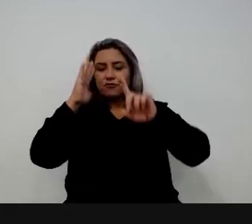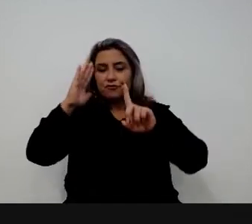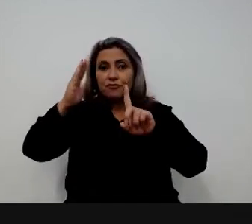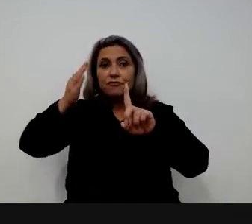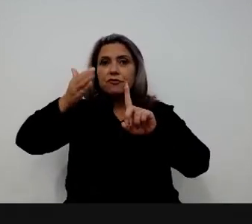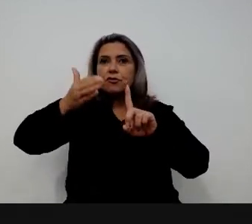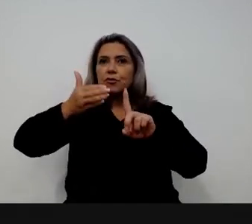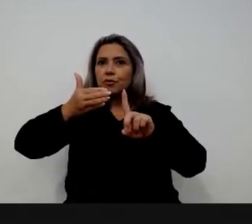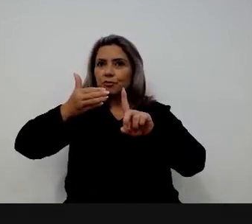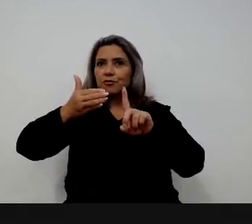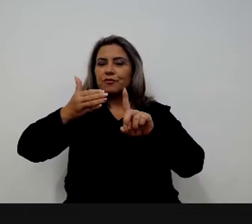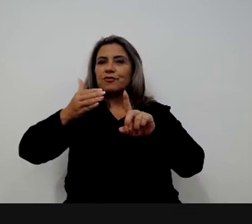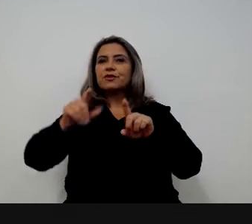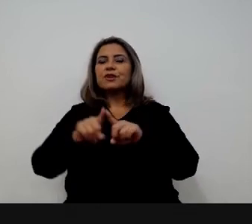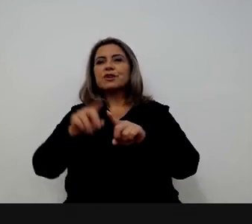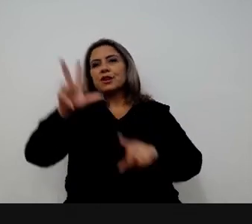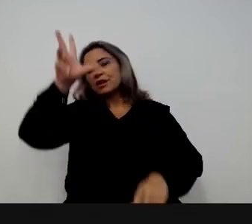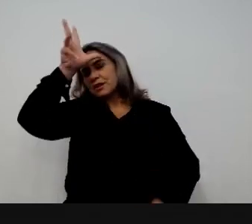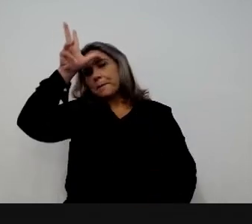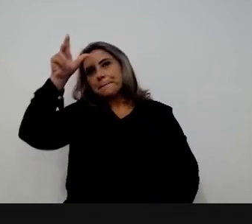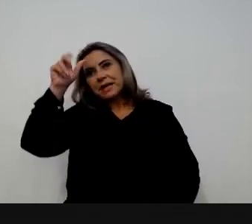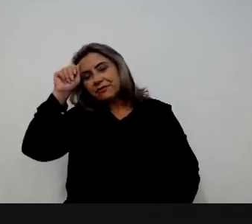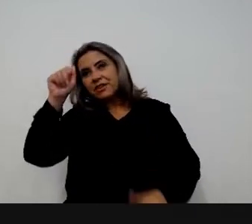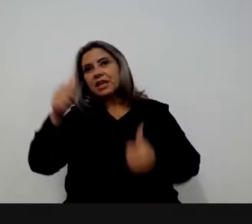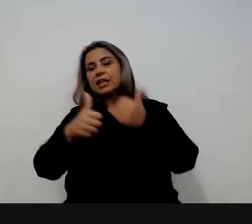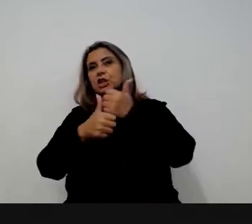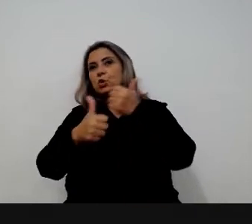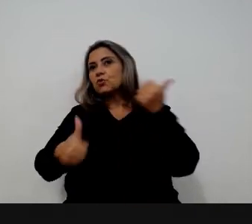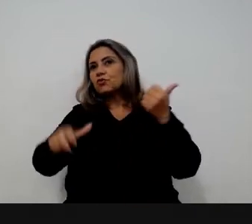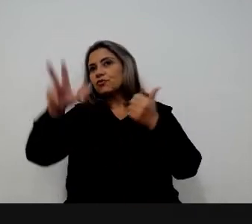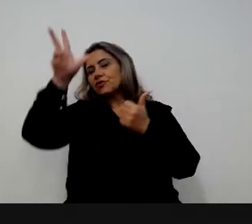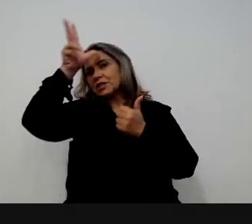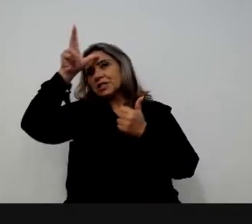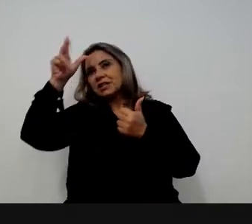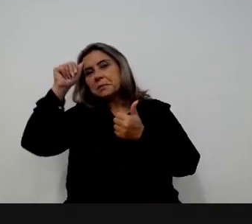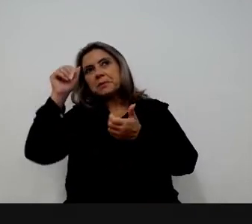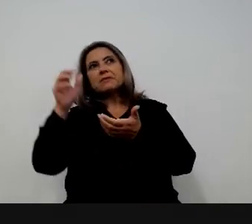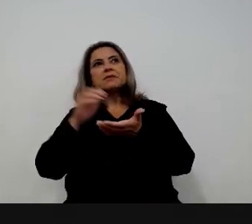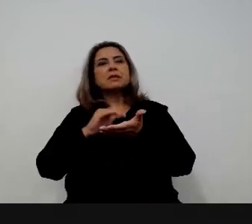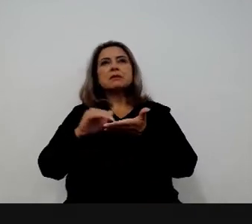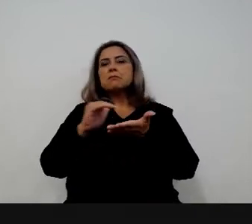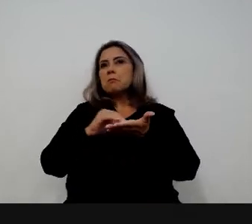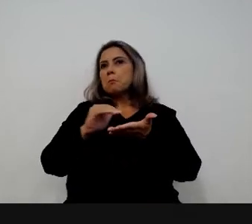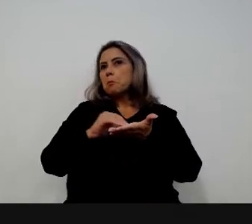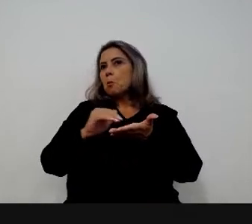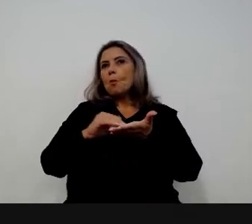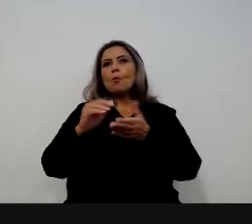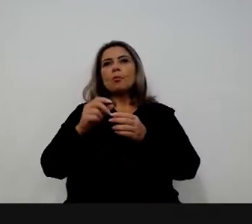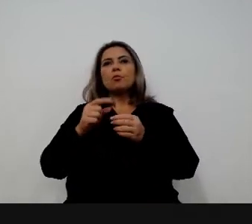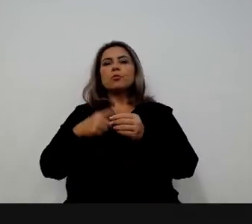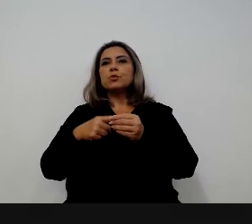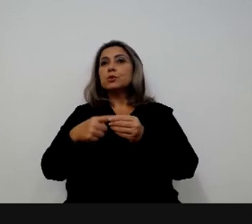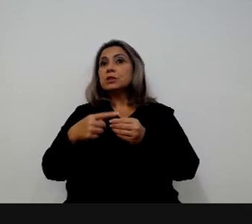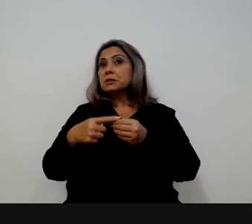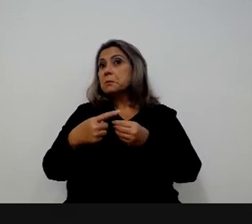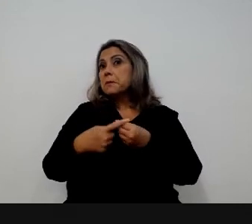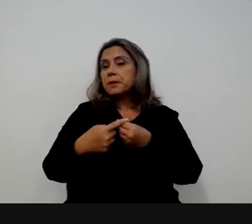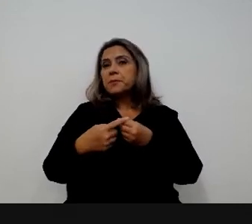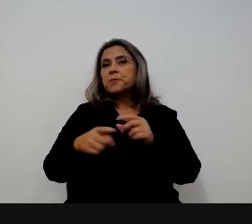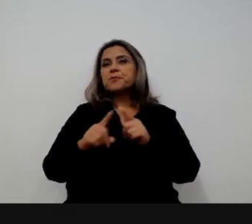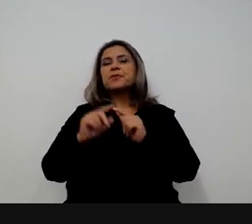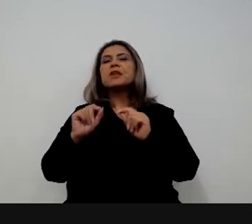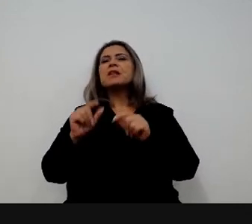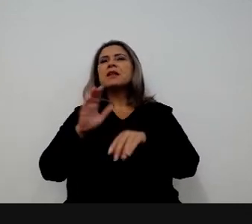em lideranças prefeitos vice-prefeitos e secretários estaduais ou municipais a gente já conseguiu formar